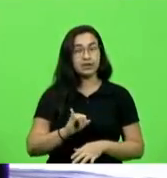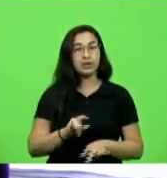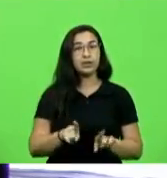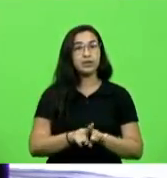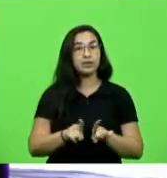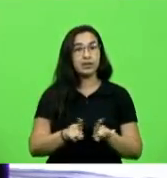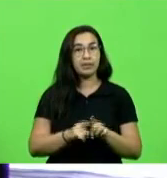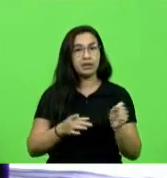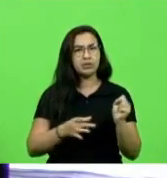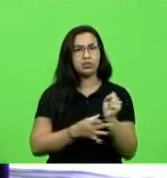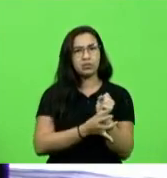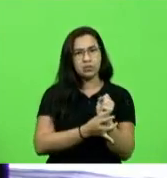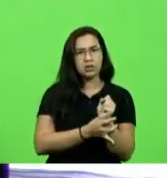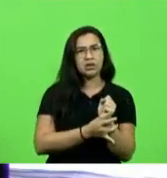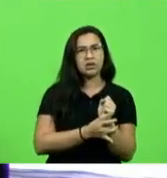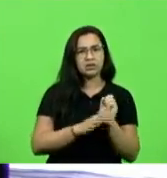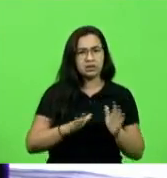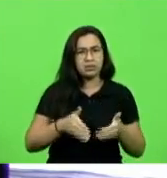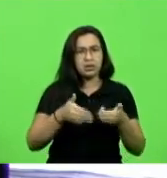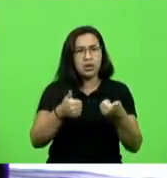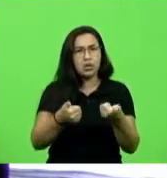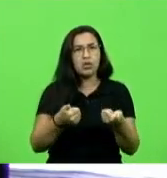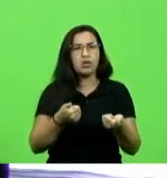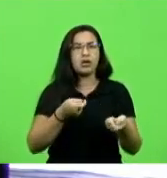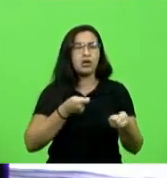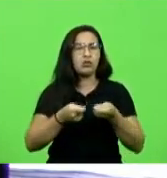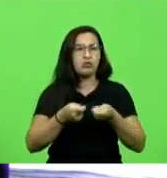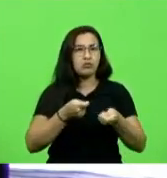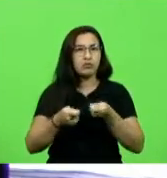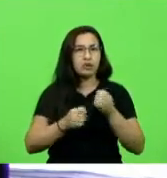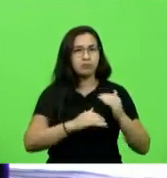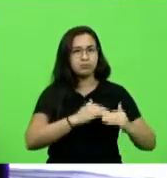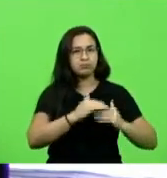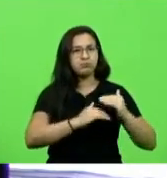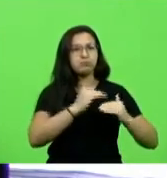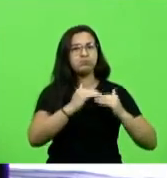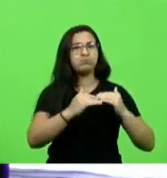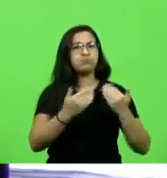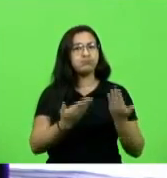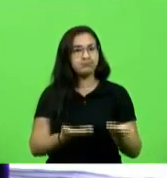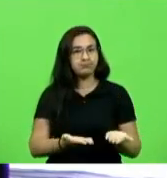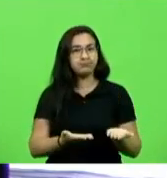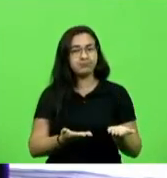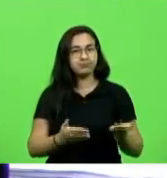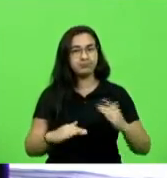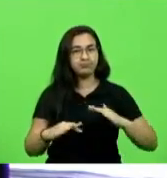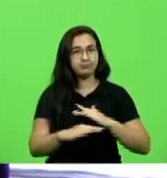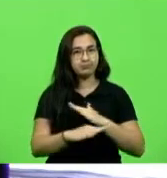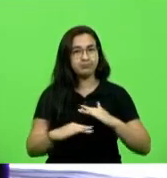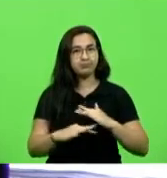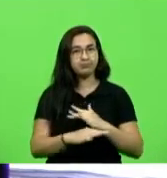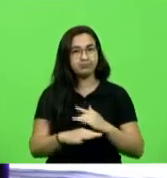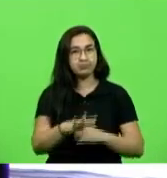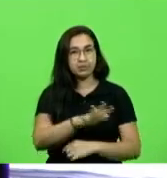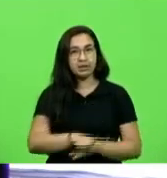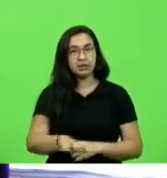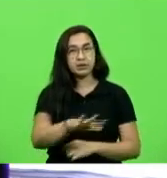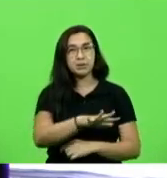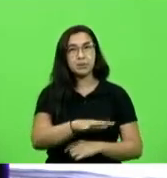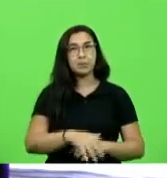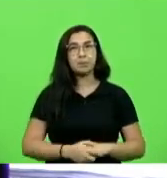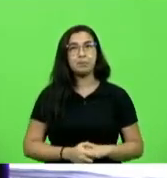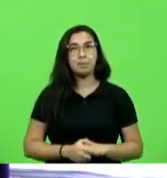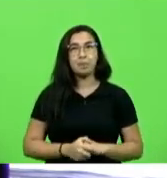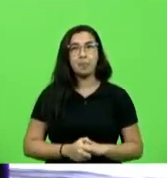a segurança para a economia e para o desenvolvimento urbano da nossa região permitiu a parte com